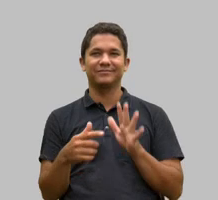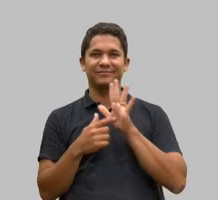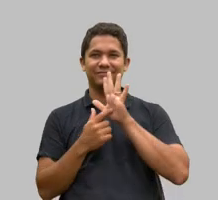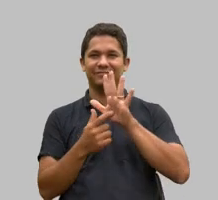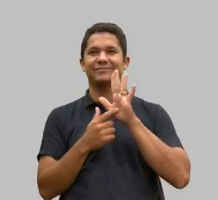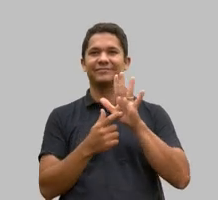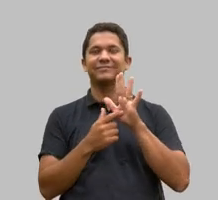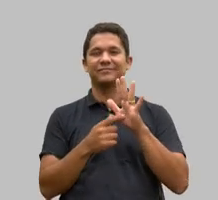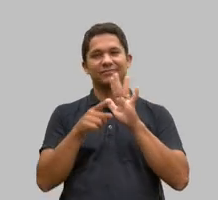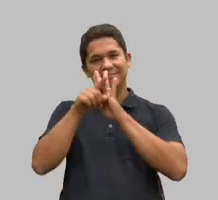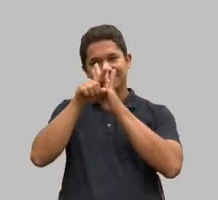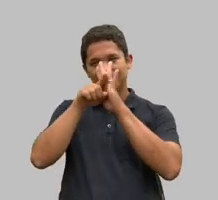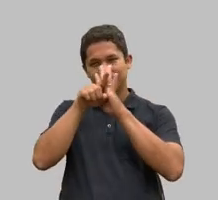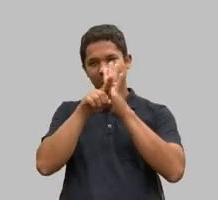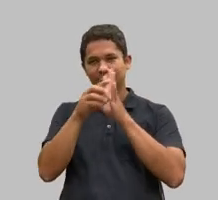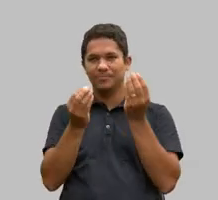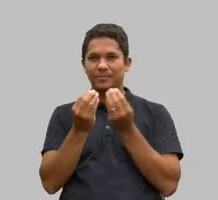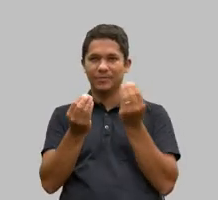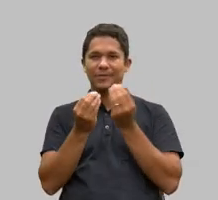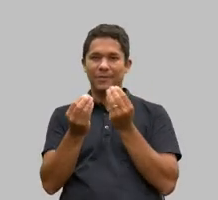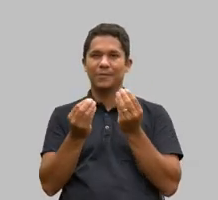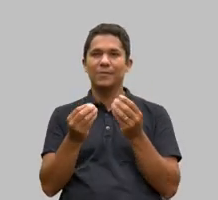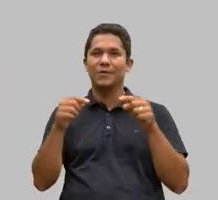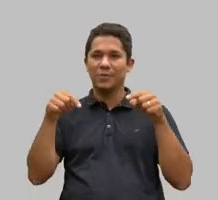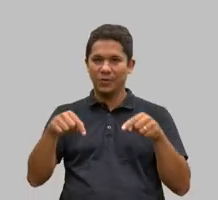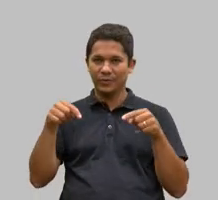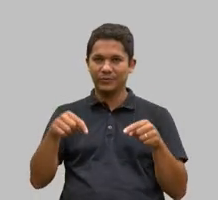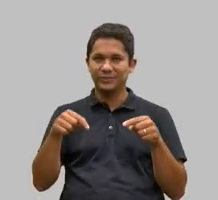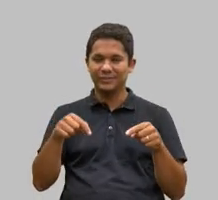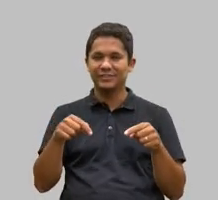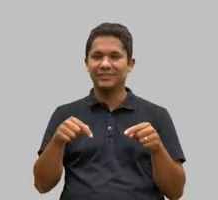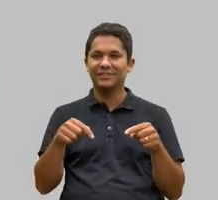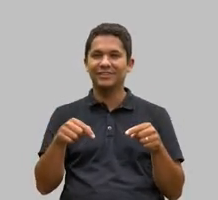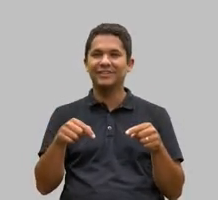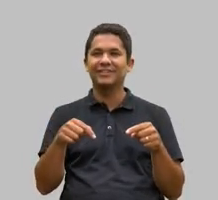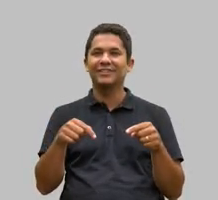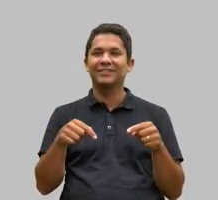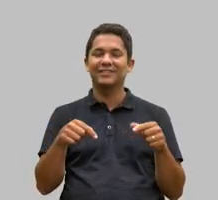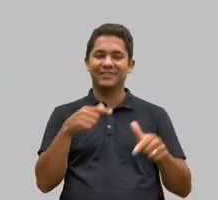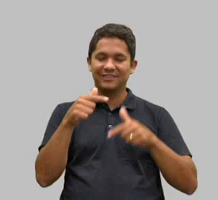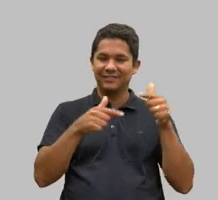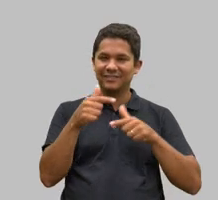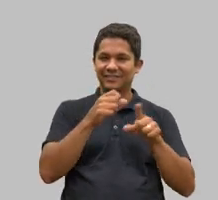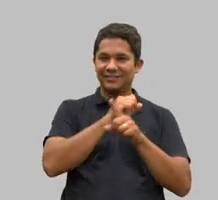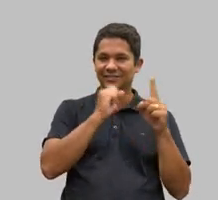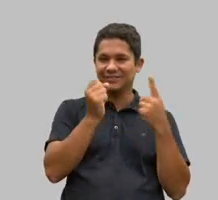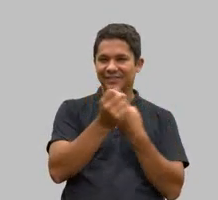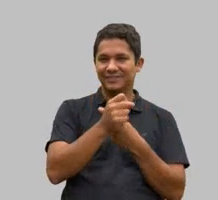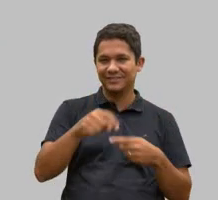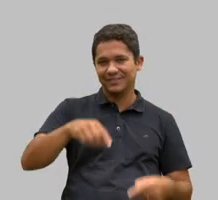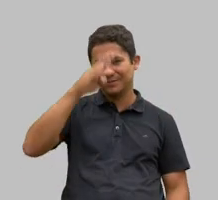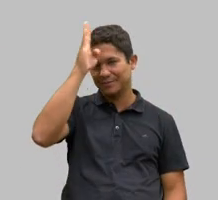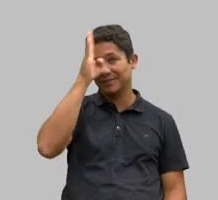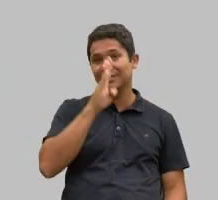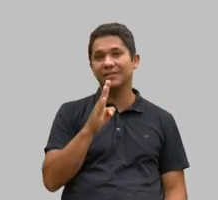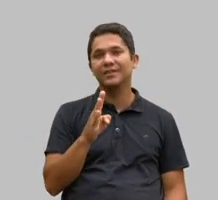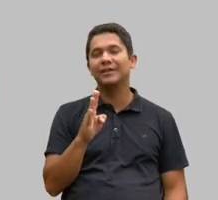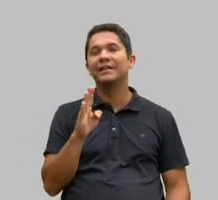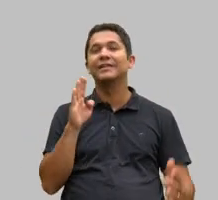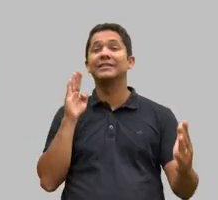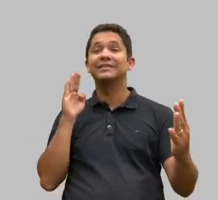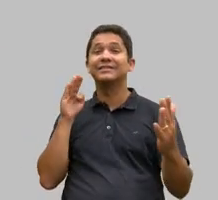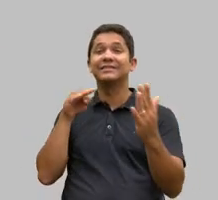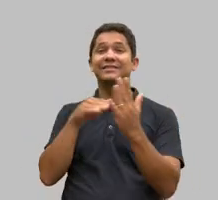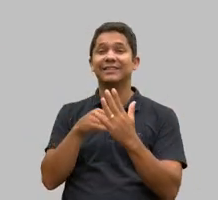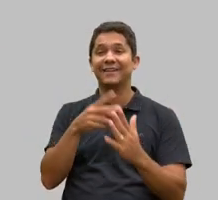que é esse, no ritmo atual da nossa ação social e do nosso voluntariado feito no Brasil, só chegaremos na agenda 2030